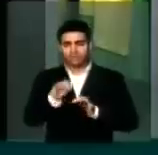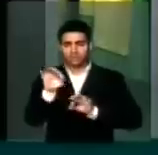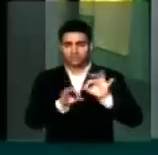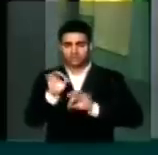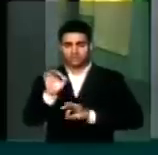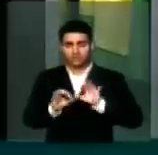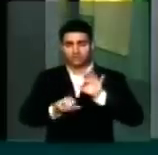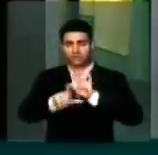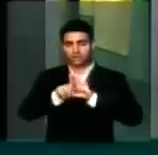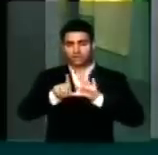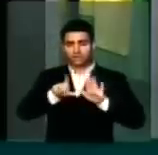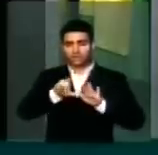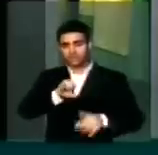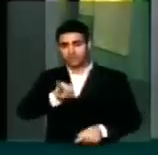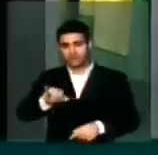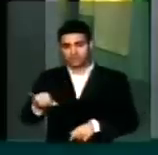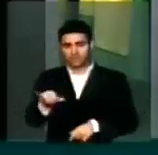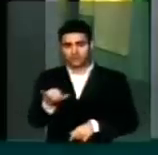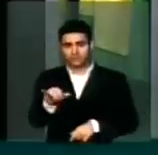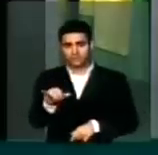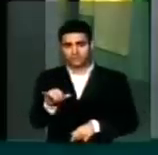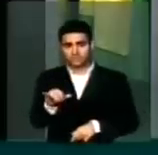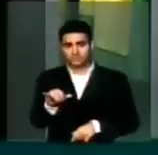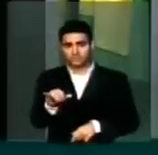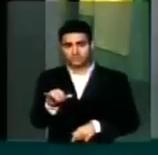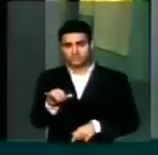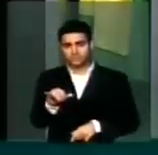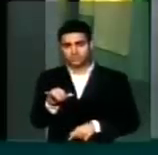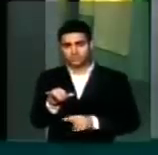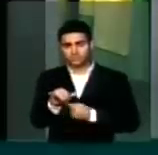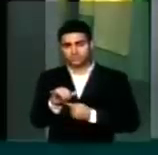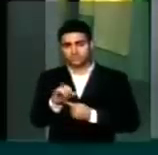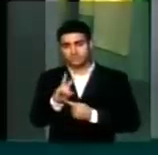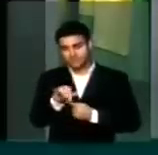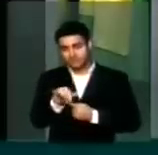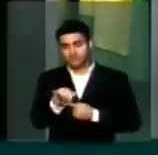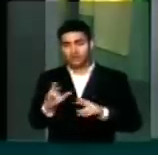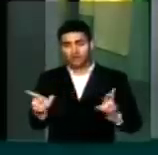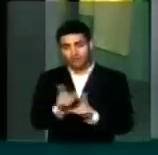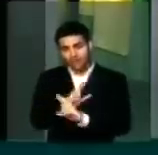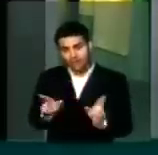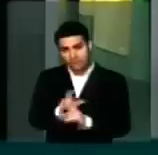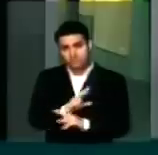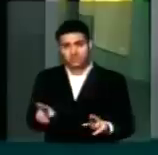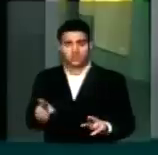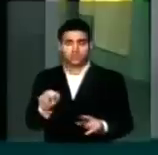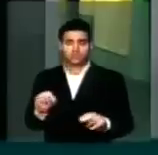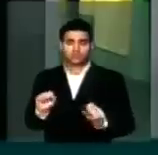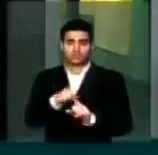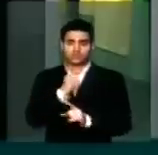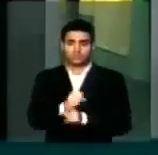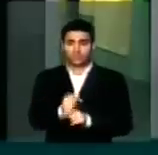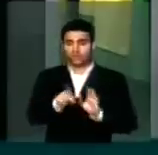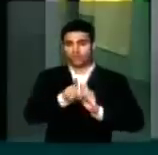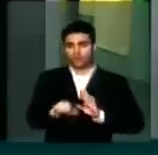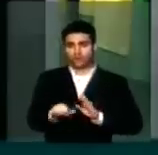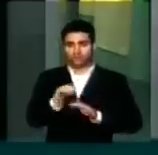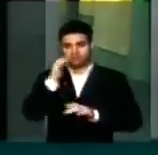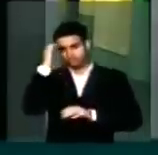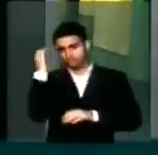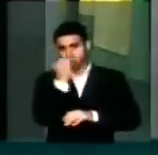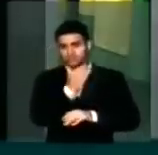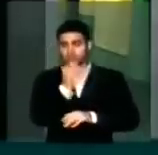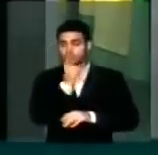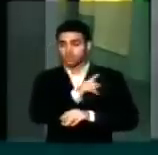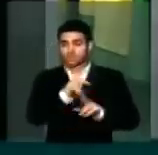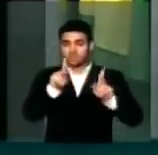leis que venham a reger as relações sociais para planificar